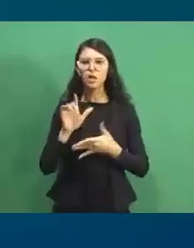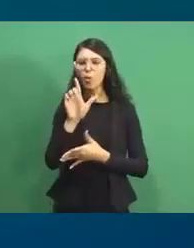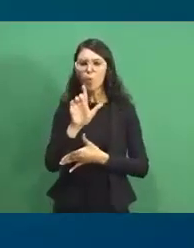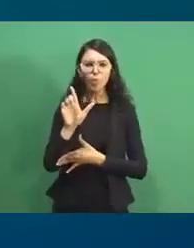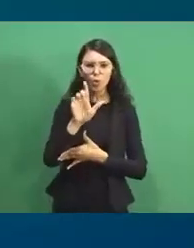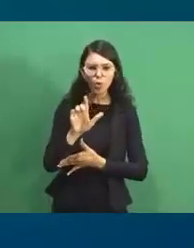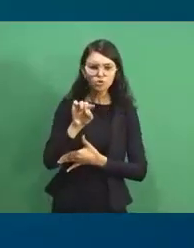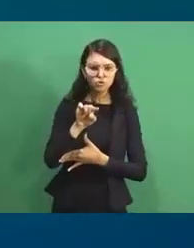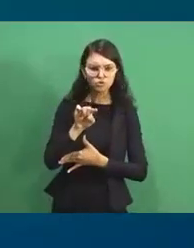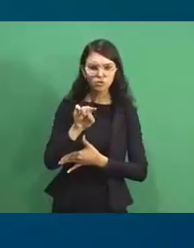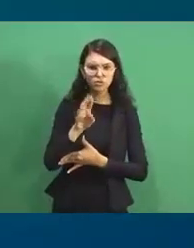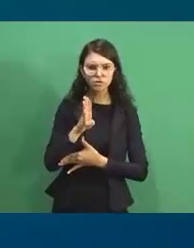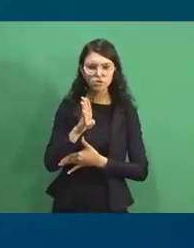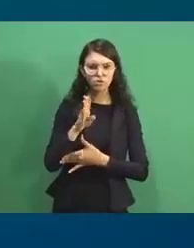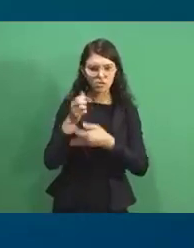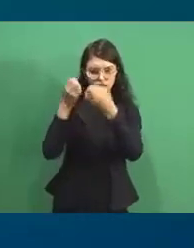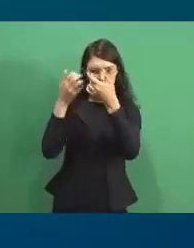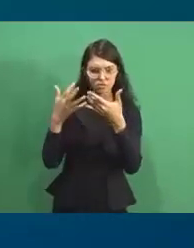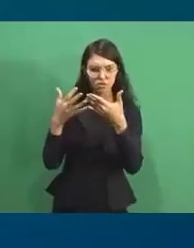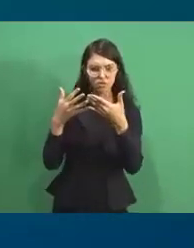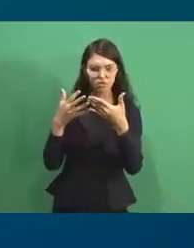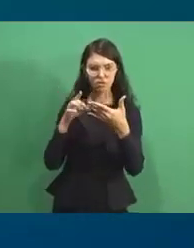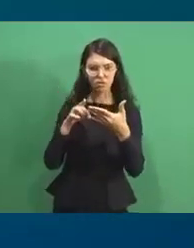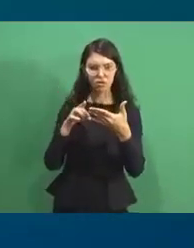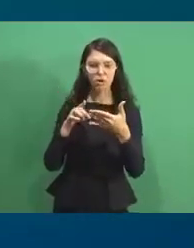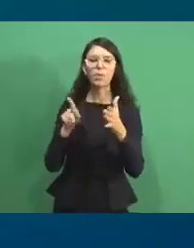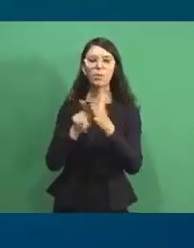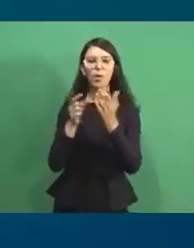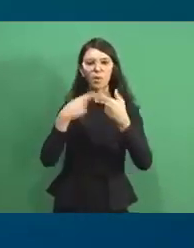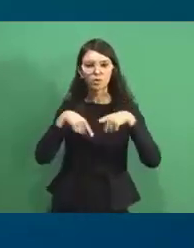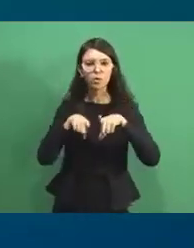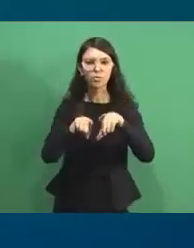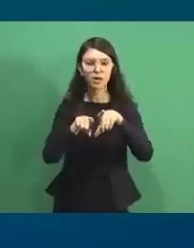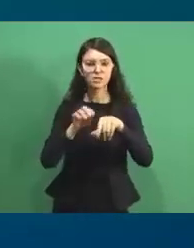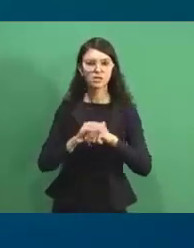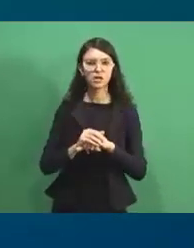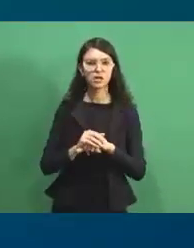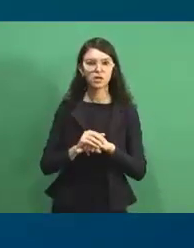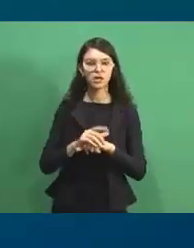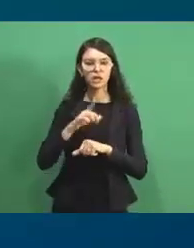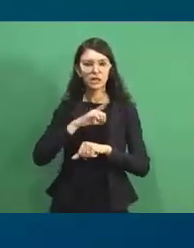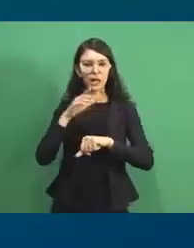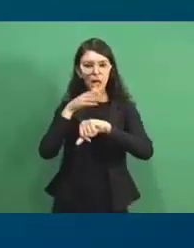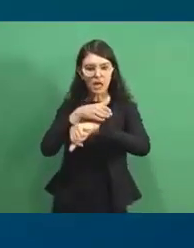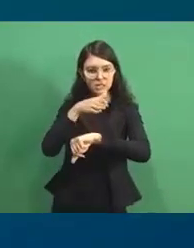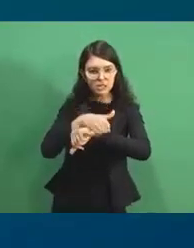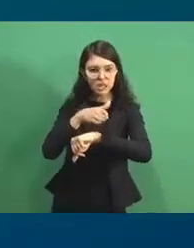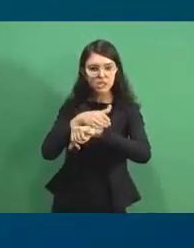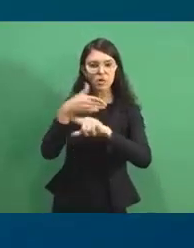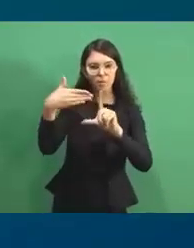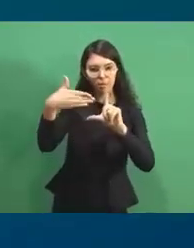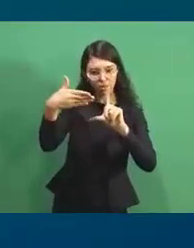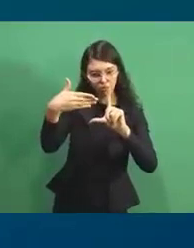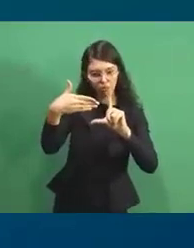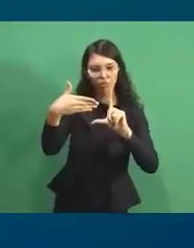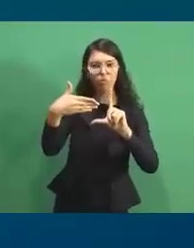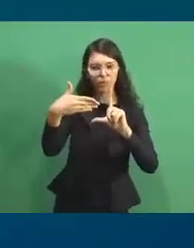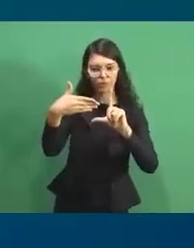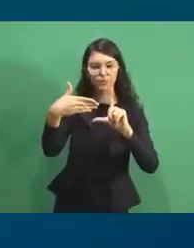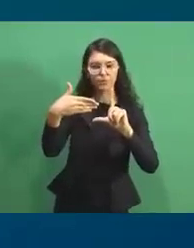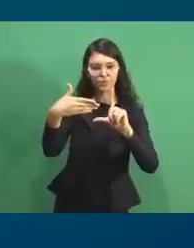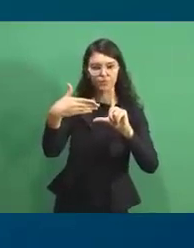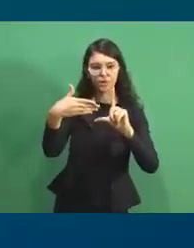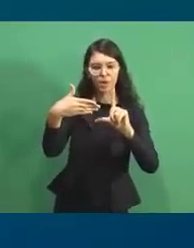é feita por vocês? Não, a logística é feita pelo próprio parceiro. A gente, ele só tem acesso, ele tem acesso à plataforma, a